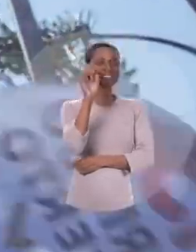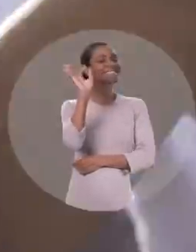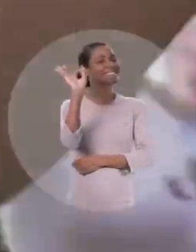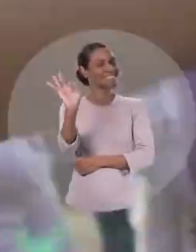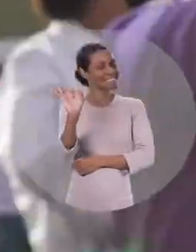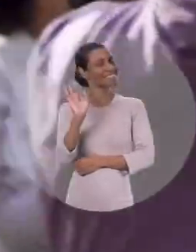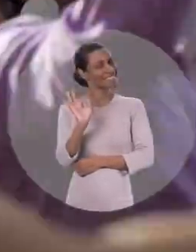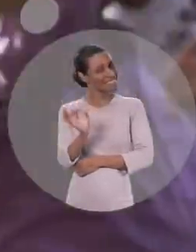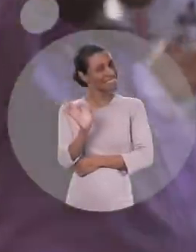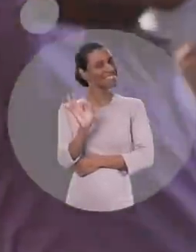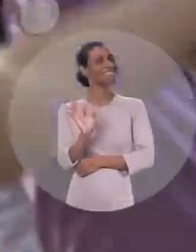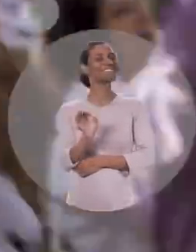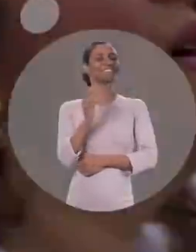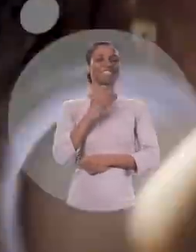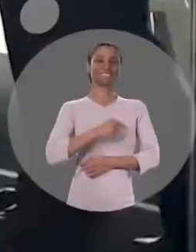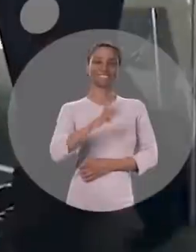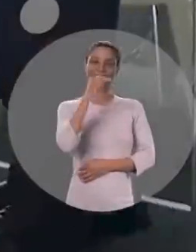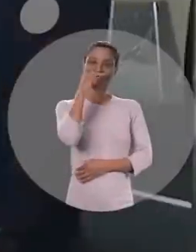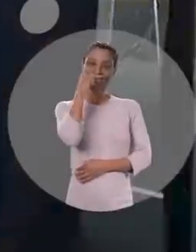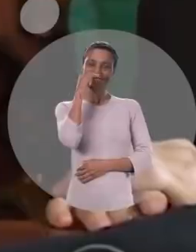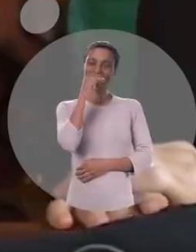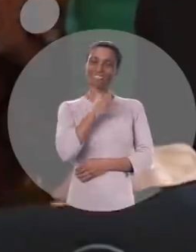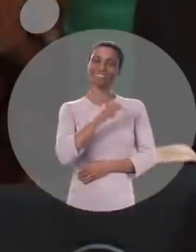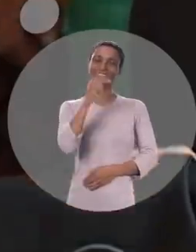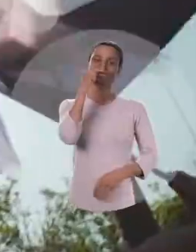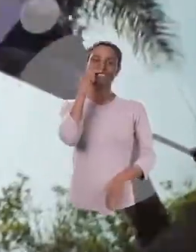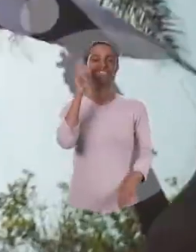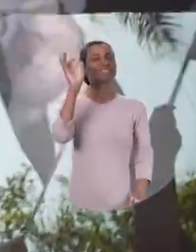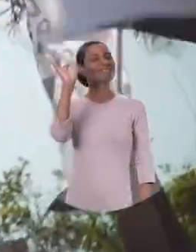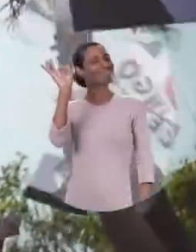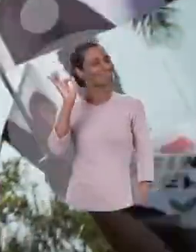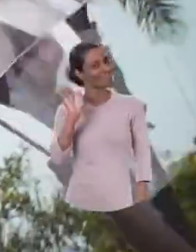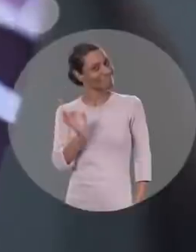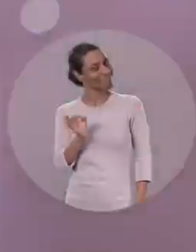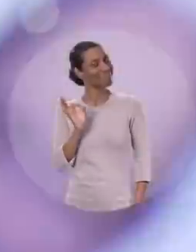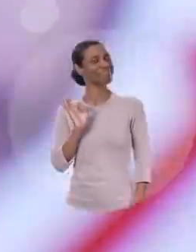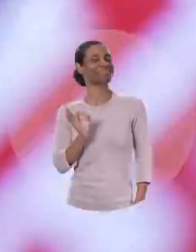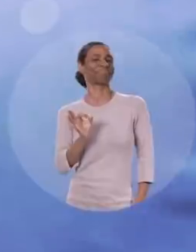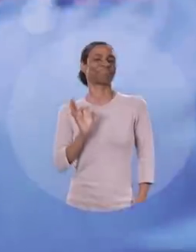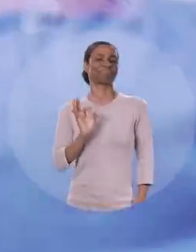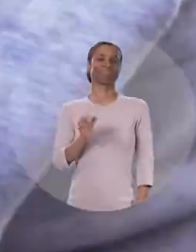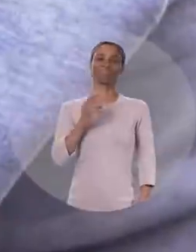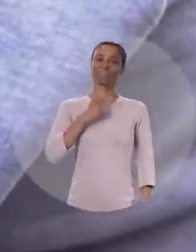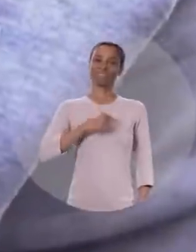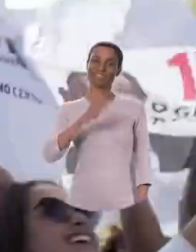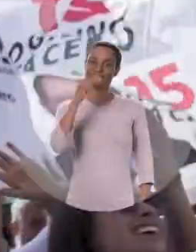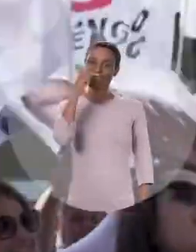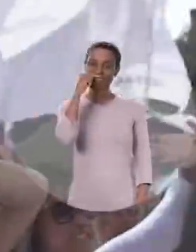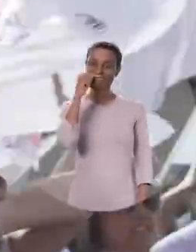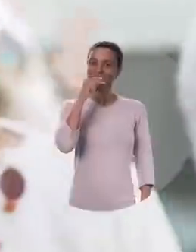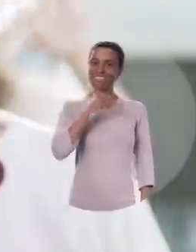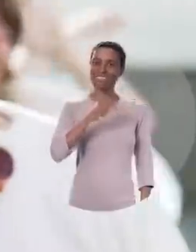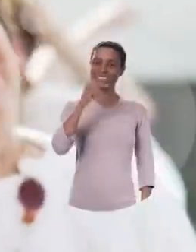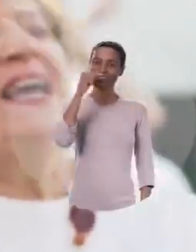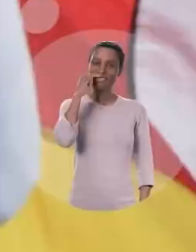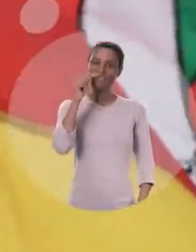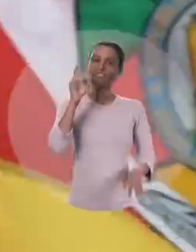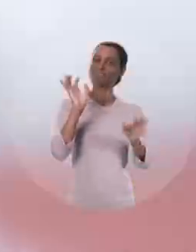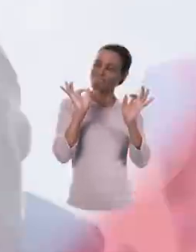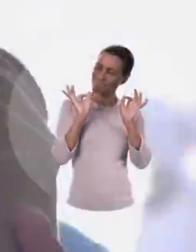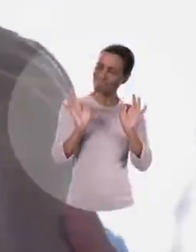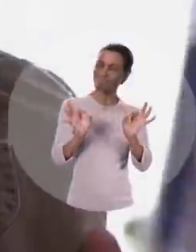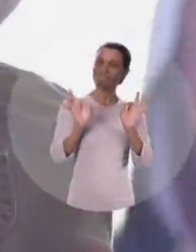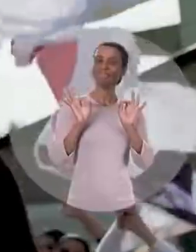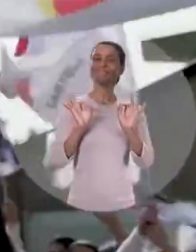gringo está certo. O gringo está certo. O